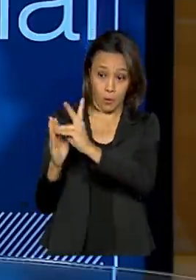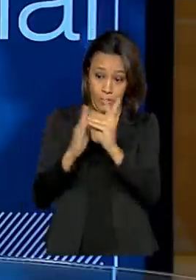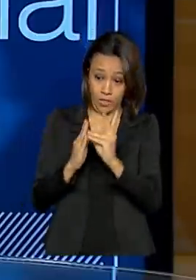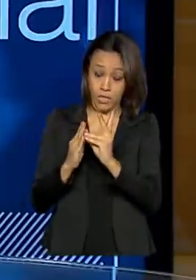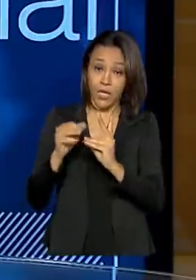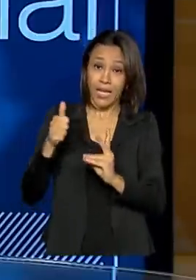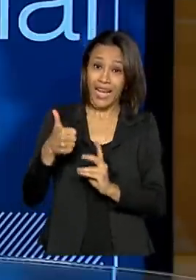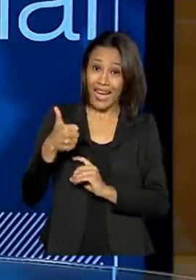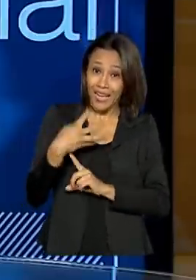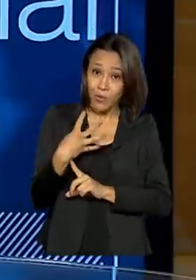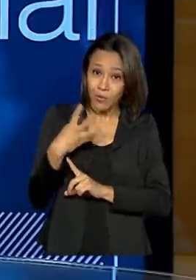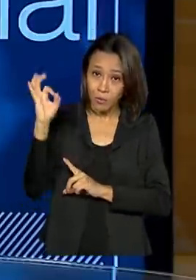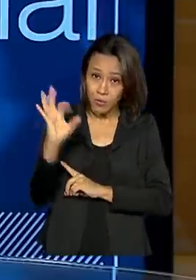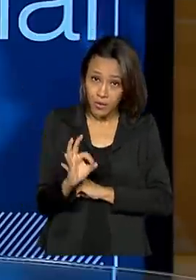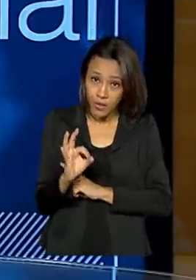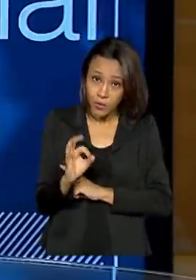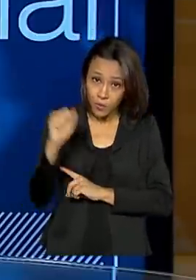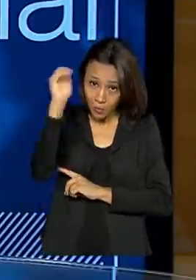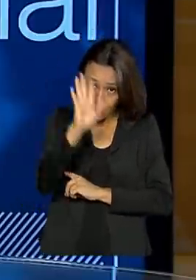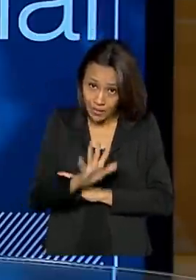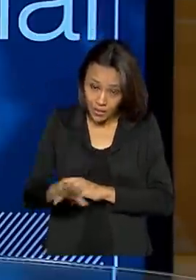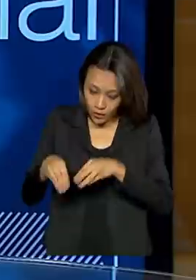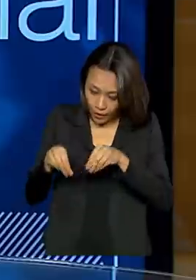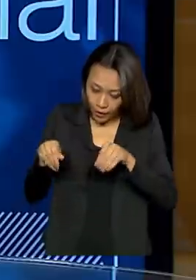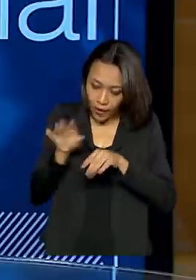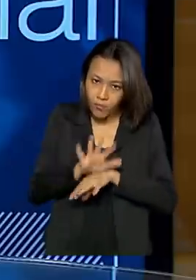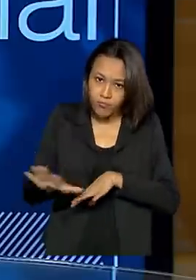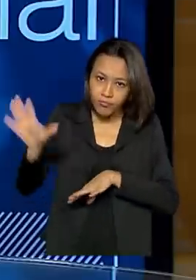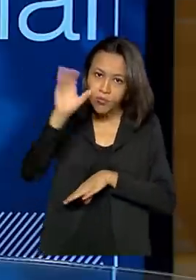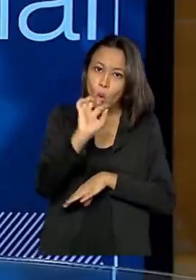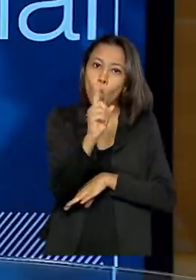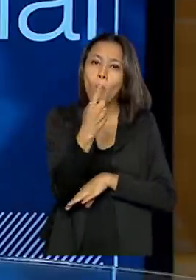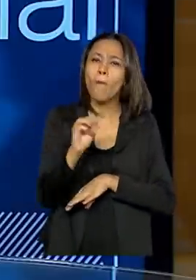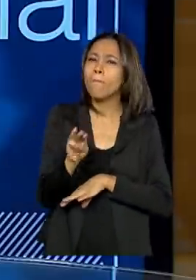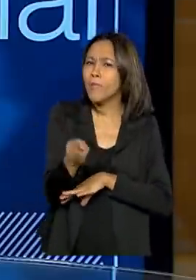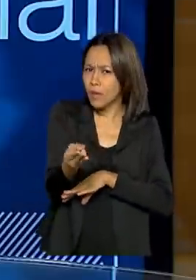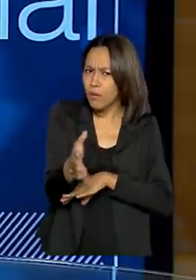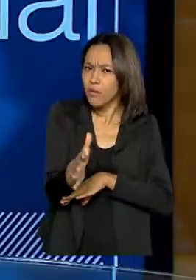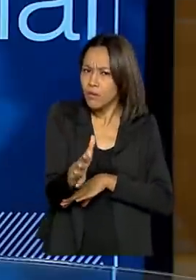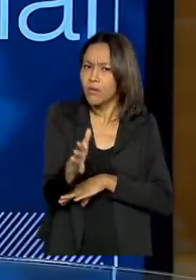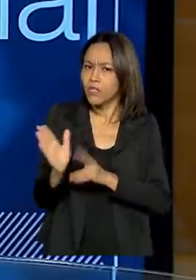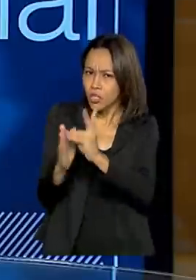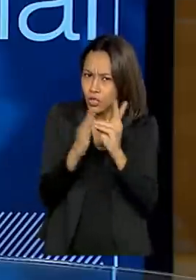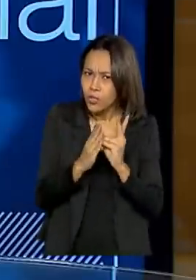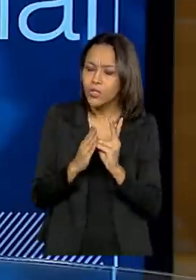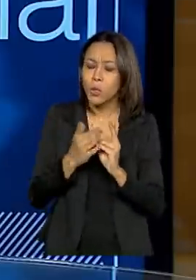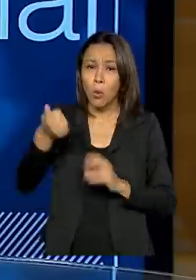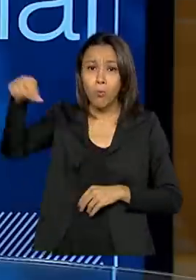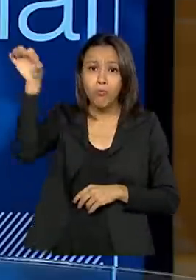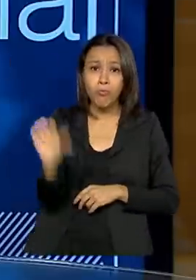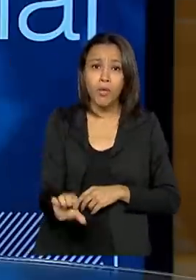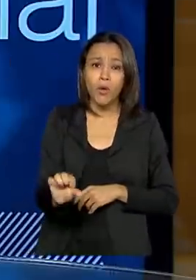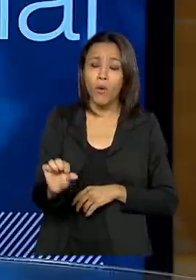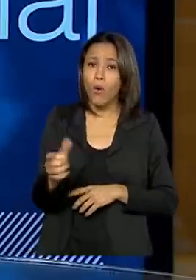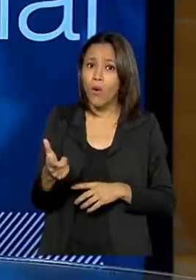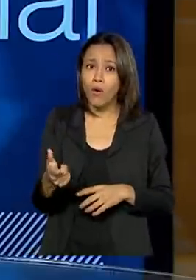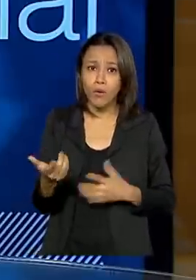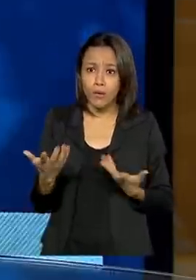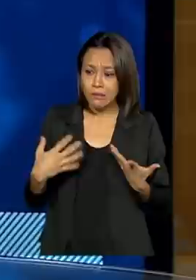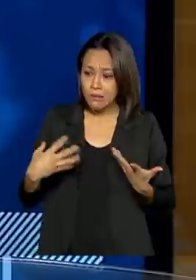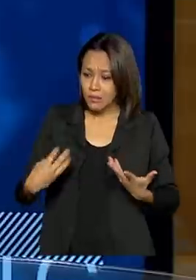% do território nacional, são um milhão de indígenas aproximadamente, com o pior índice de desenvolvimento humano.